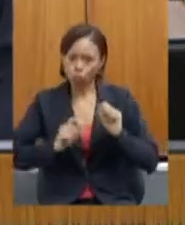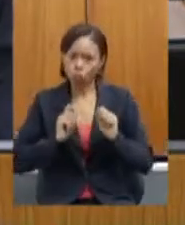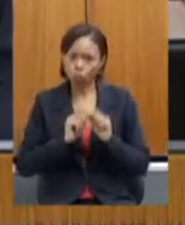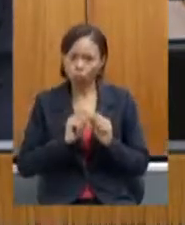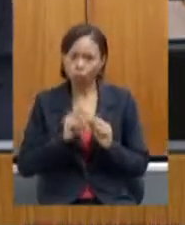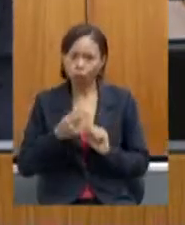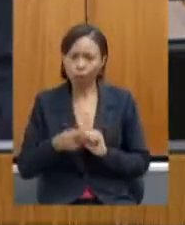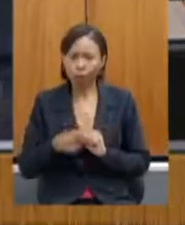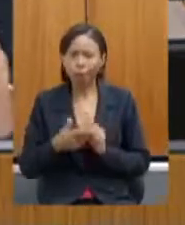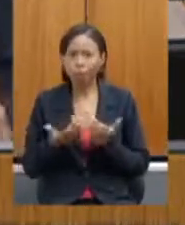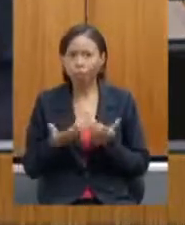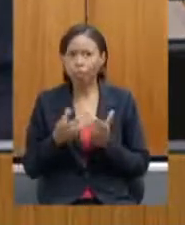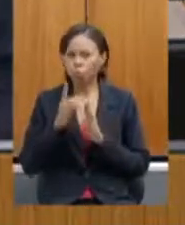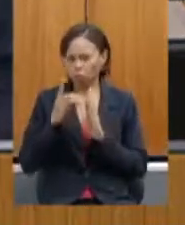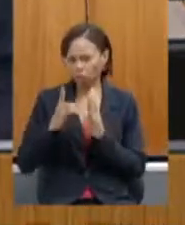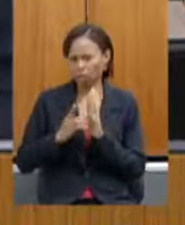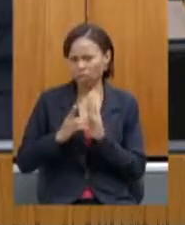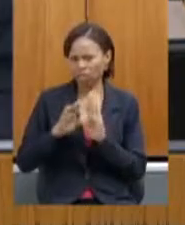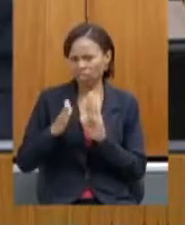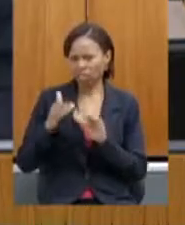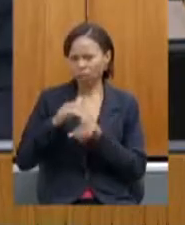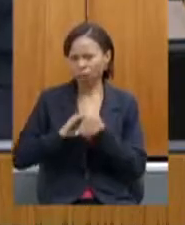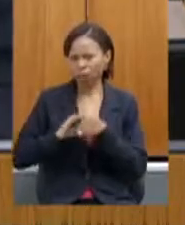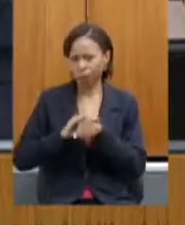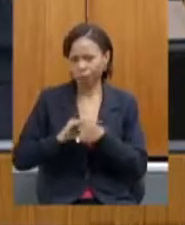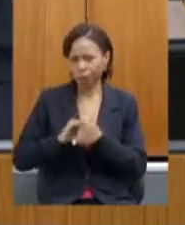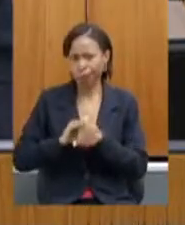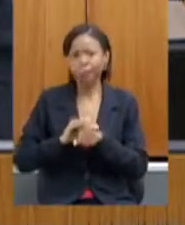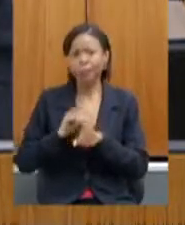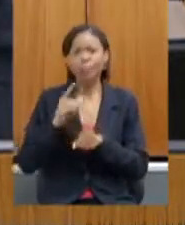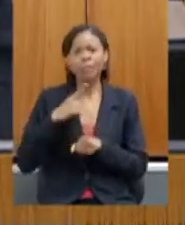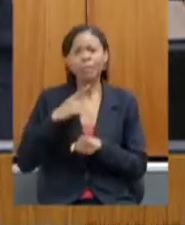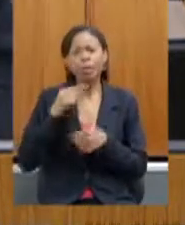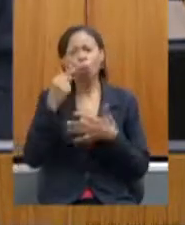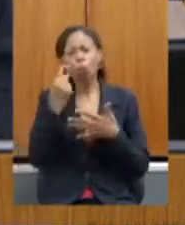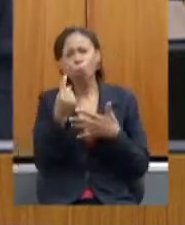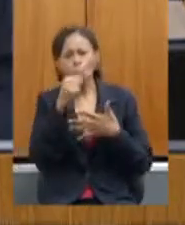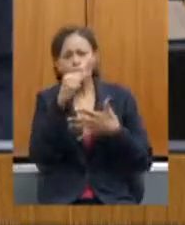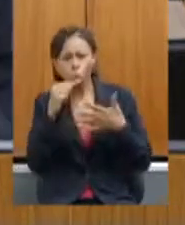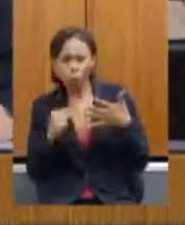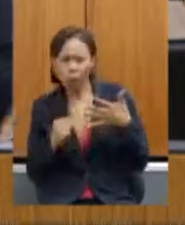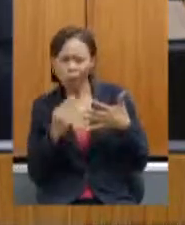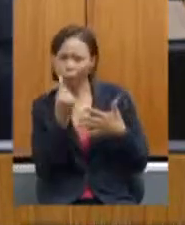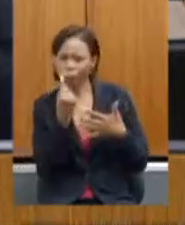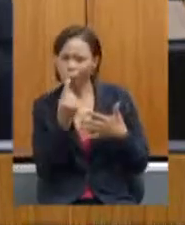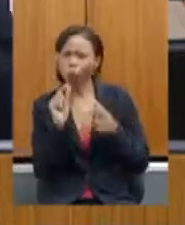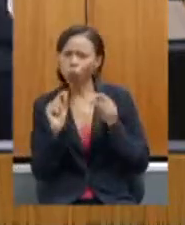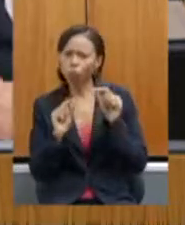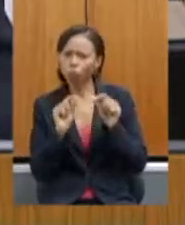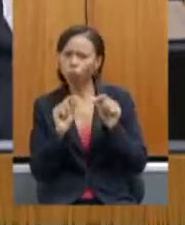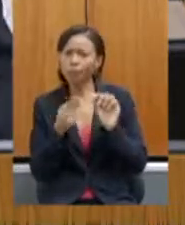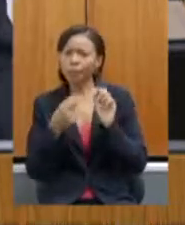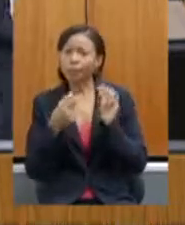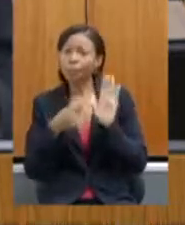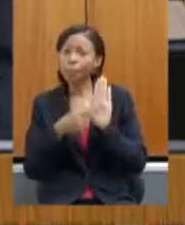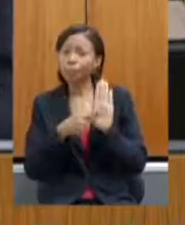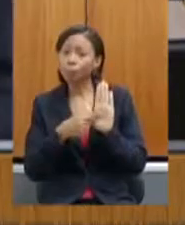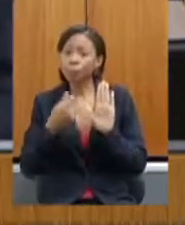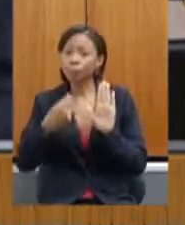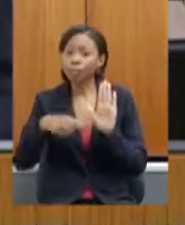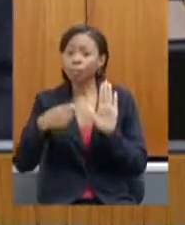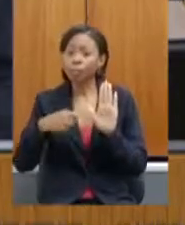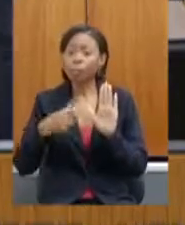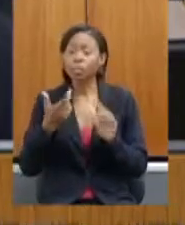nós já conversamos sobre isso tem um item que diz que deverá haver a participação dos